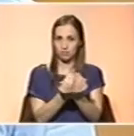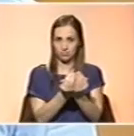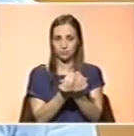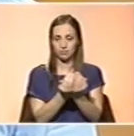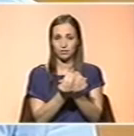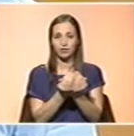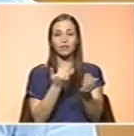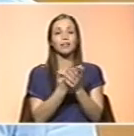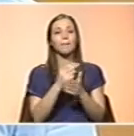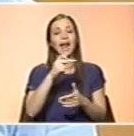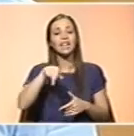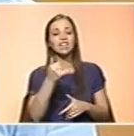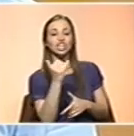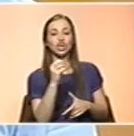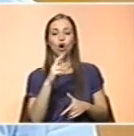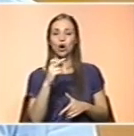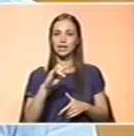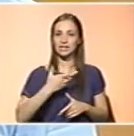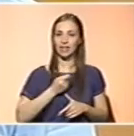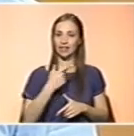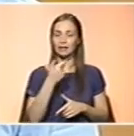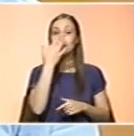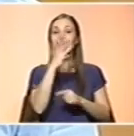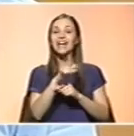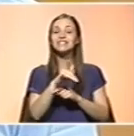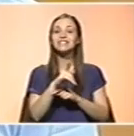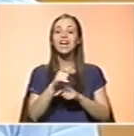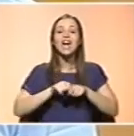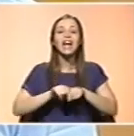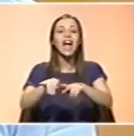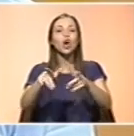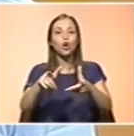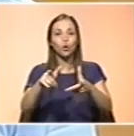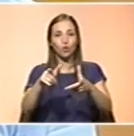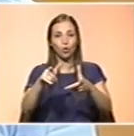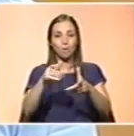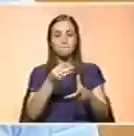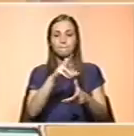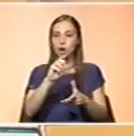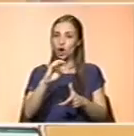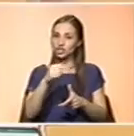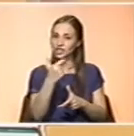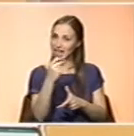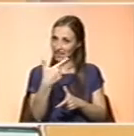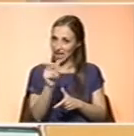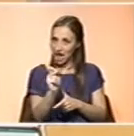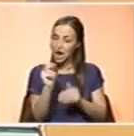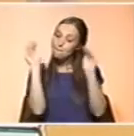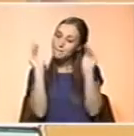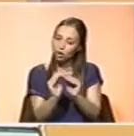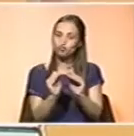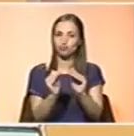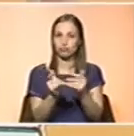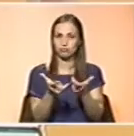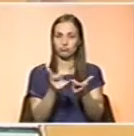antioxidante que parece reduzir o risco de cancro na próstata. Muito bem. Daí o seu interesse uma boa interação. Acho que sim. Ajuda-nos um bocadinho.